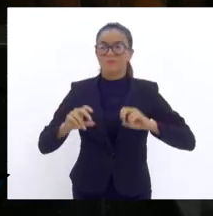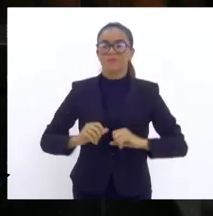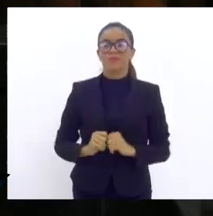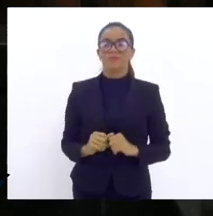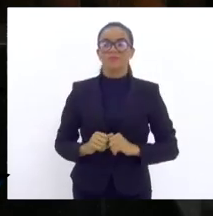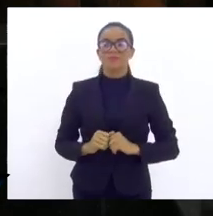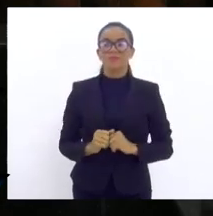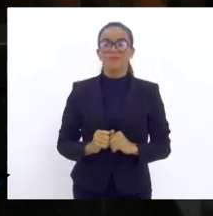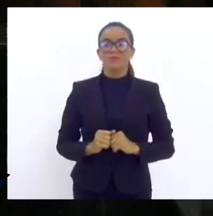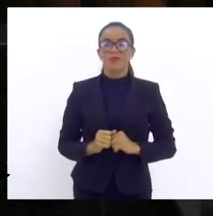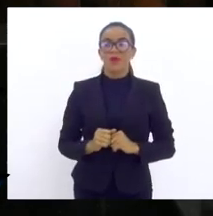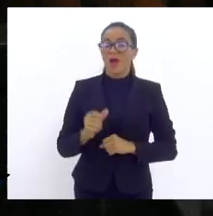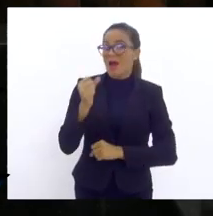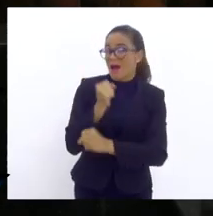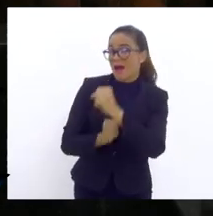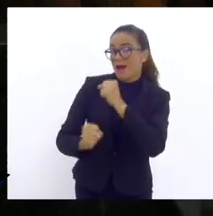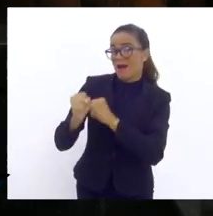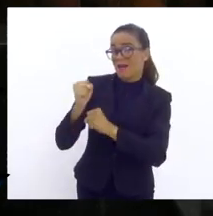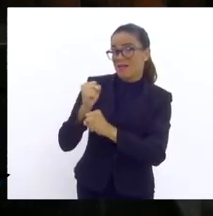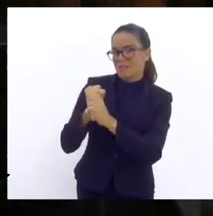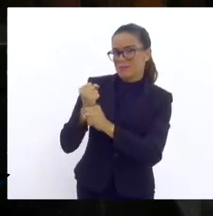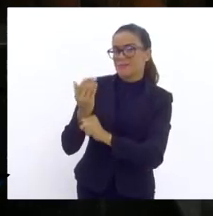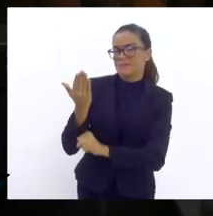O ano passado,